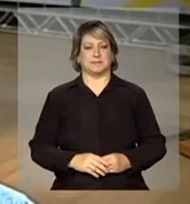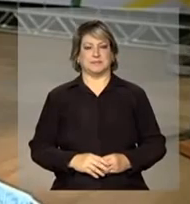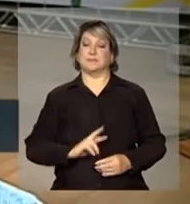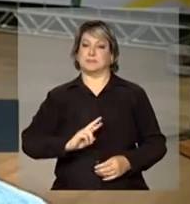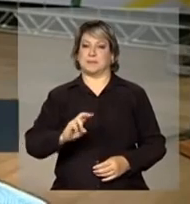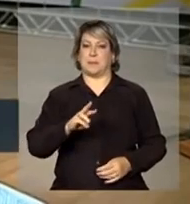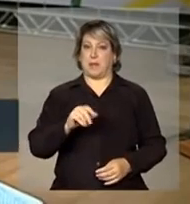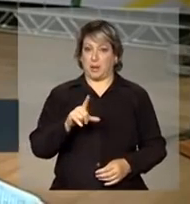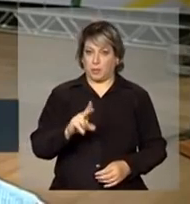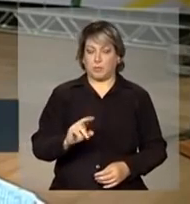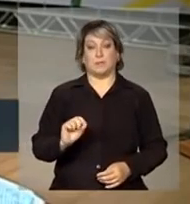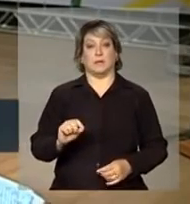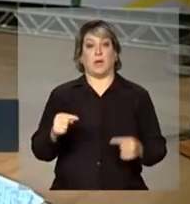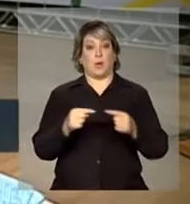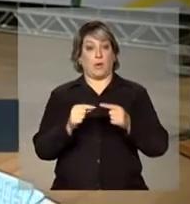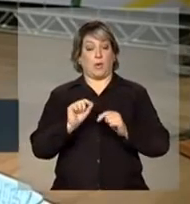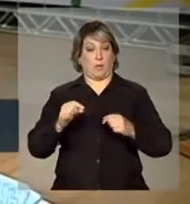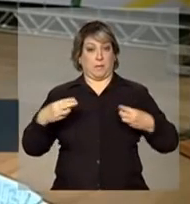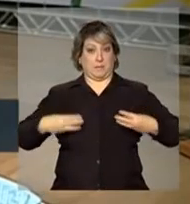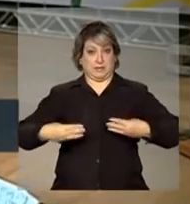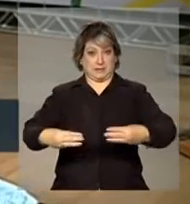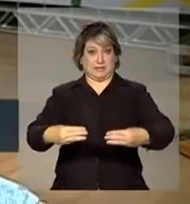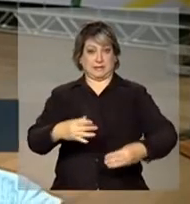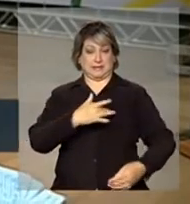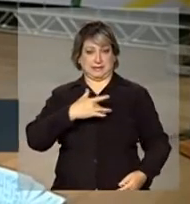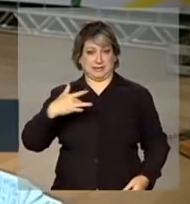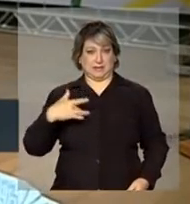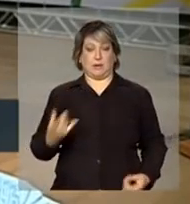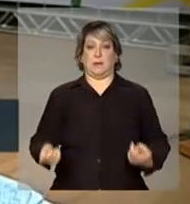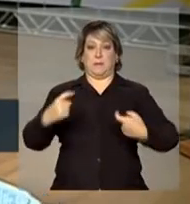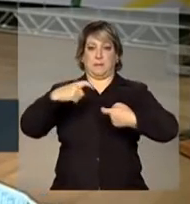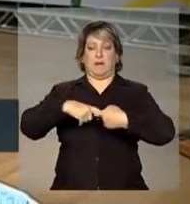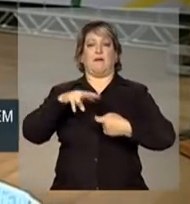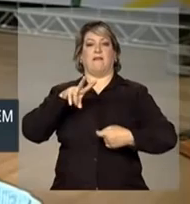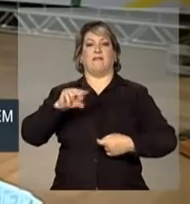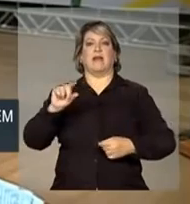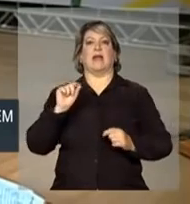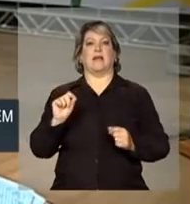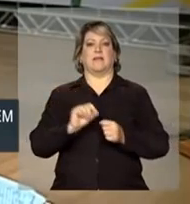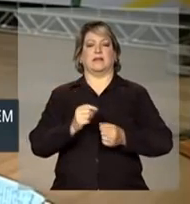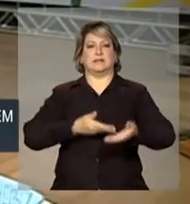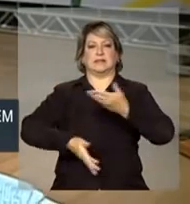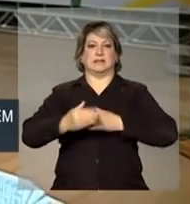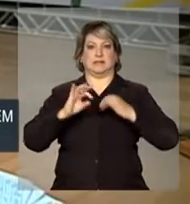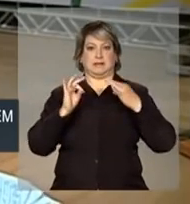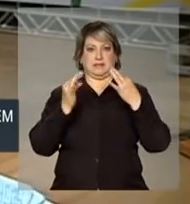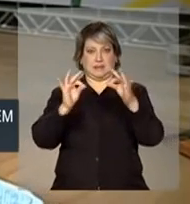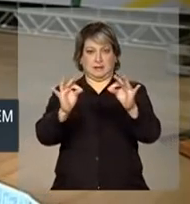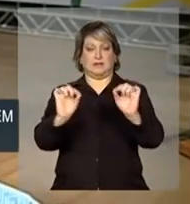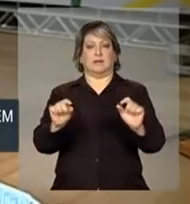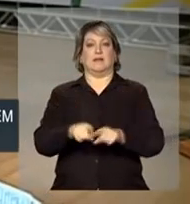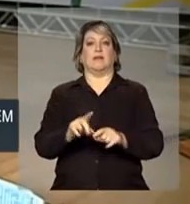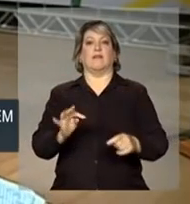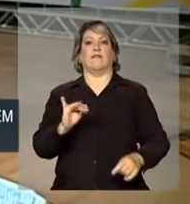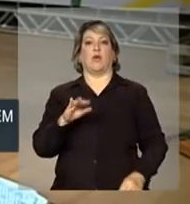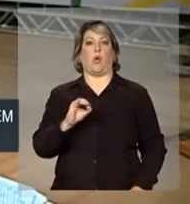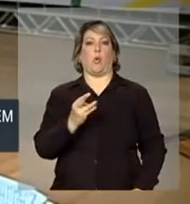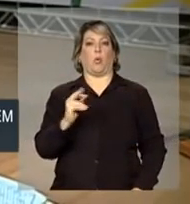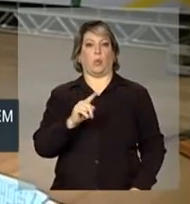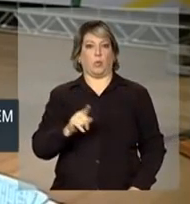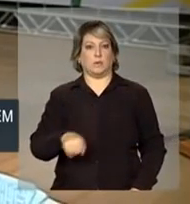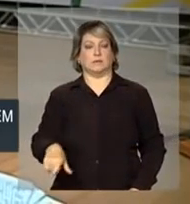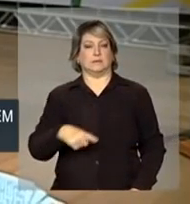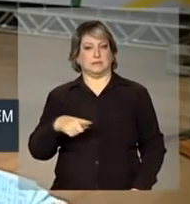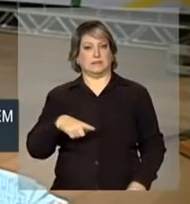Malu, de acordo com o Ministério da Saúde, a parceria que vai transferir tecnologia vai ocorrer entre a Fiocruz, que é a Fundação